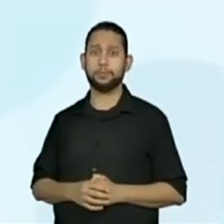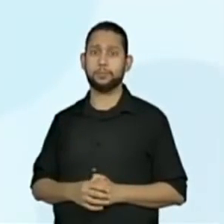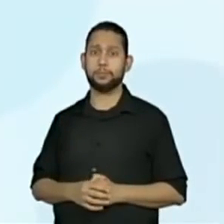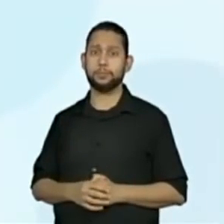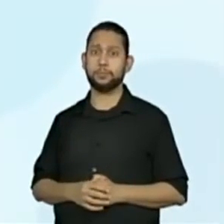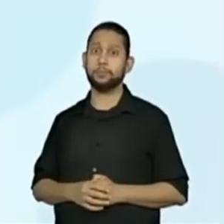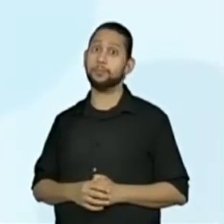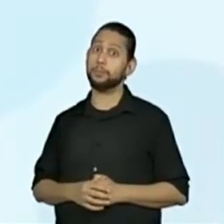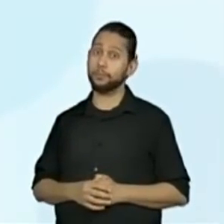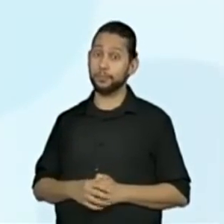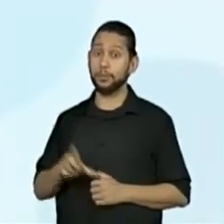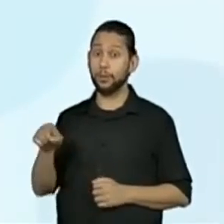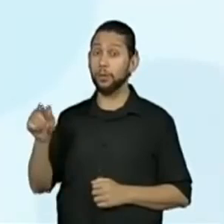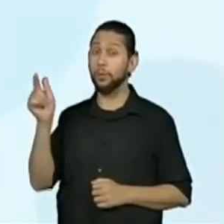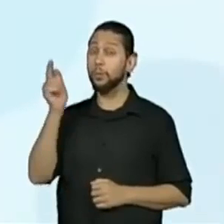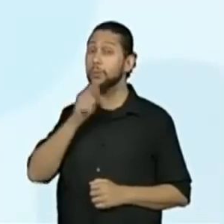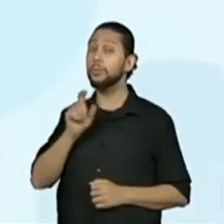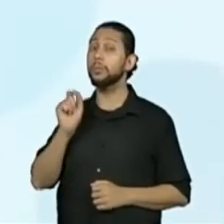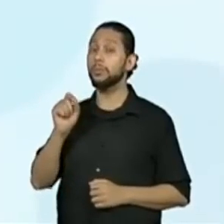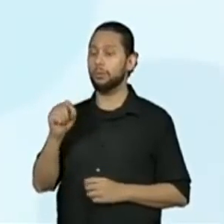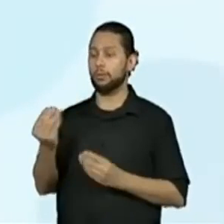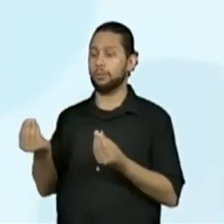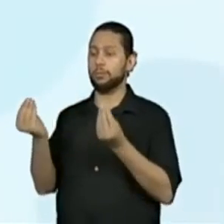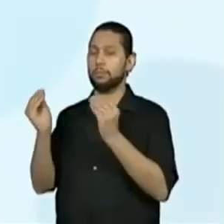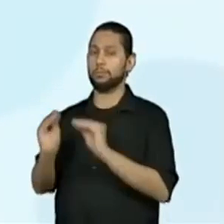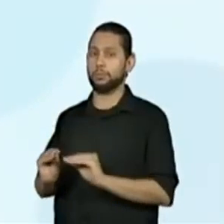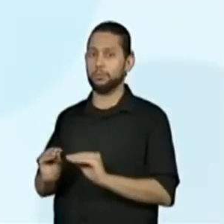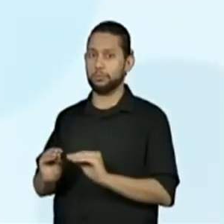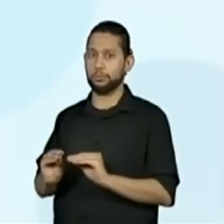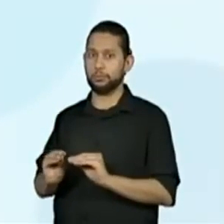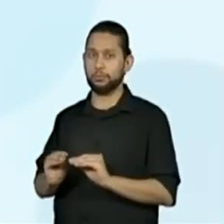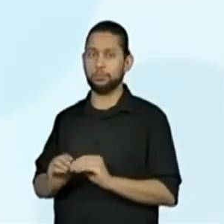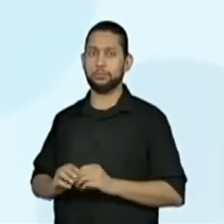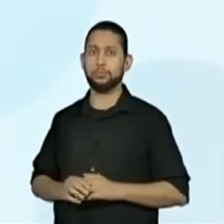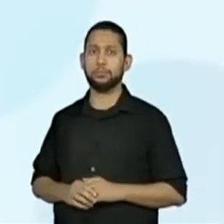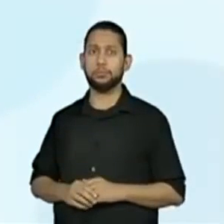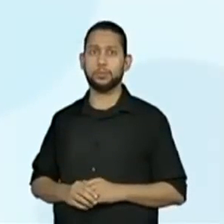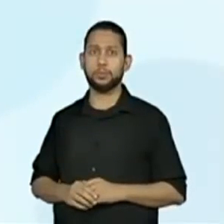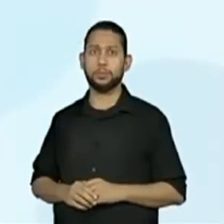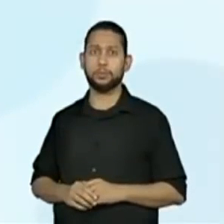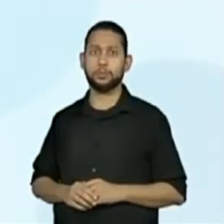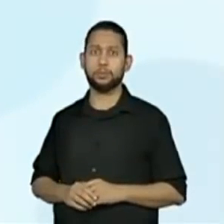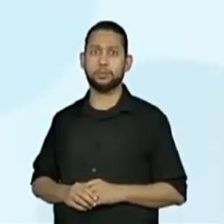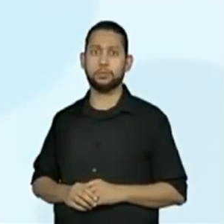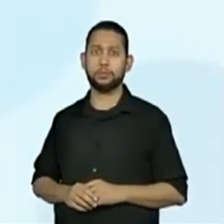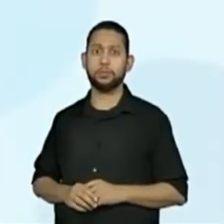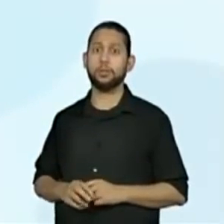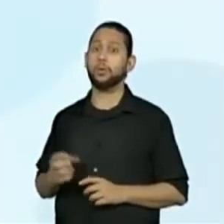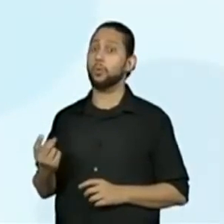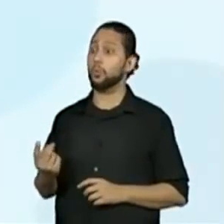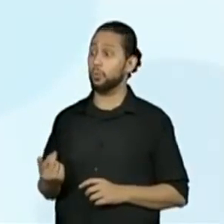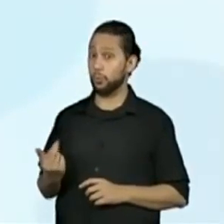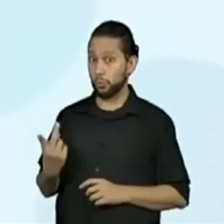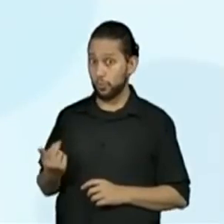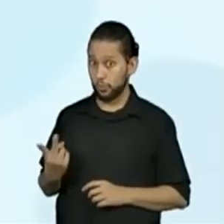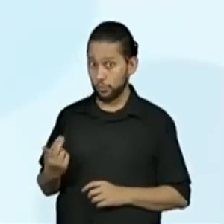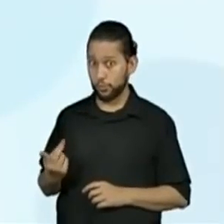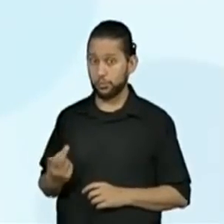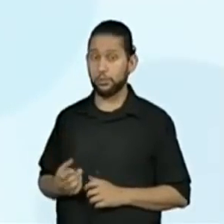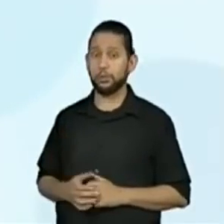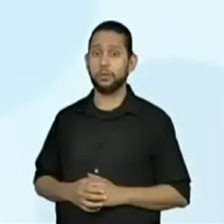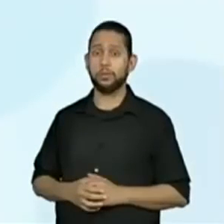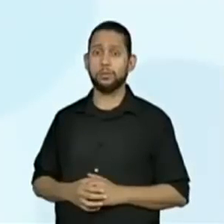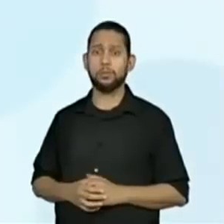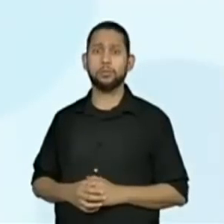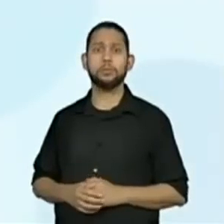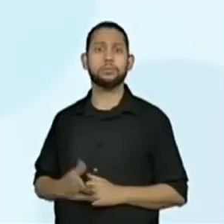E eu vou conseguir saber o valor desconhecido? Que é igual a 12. Muitos professores